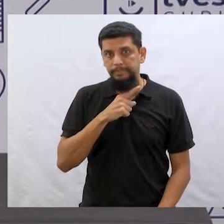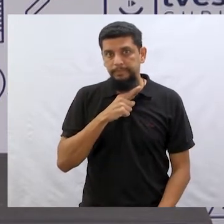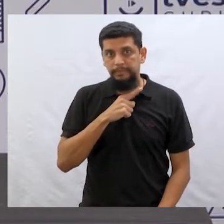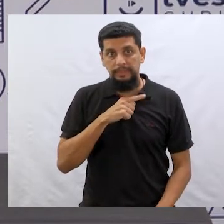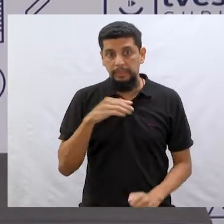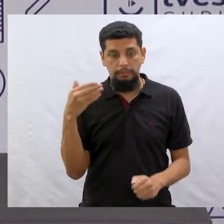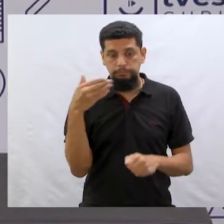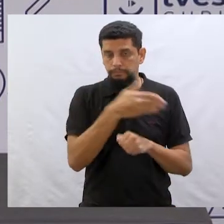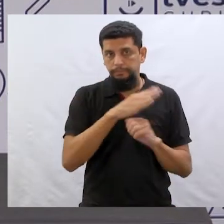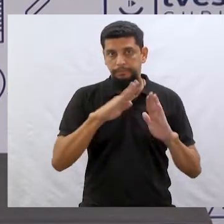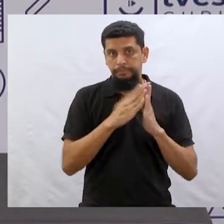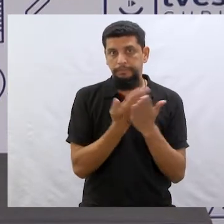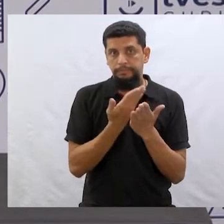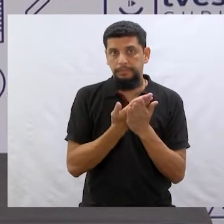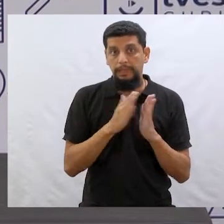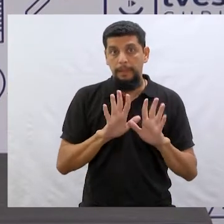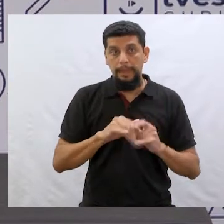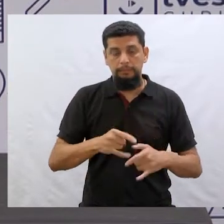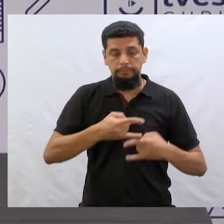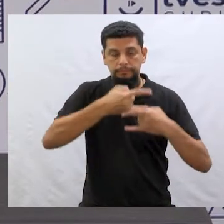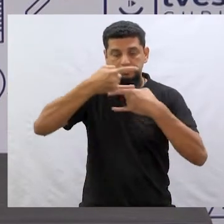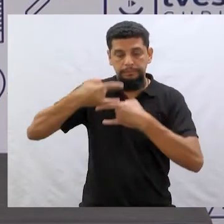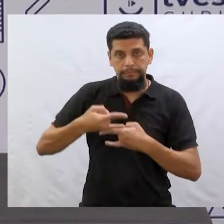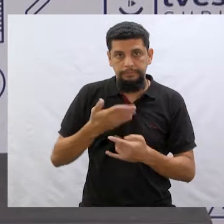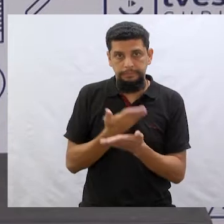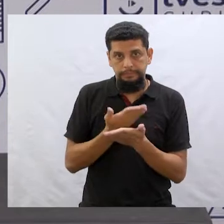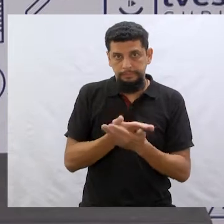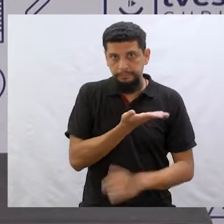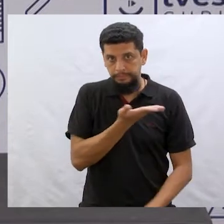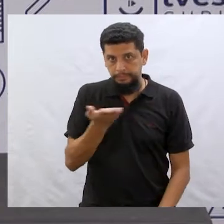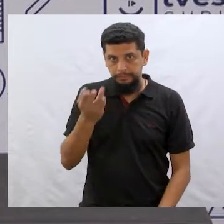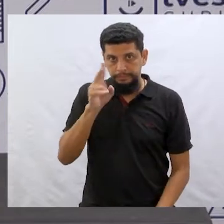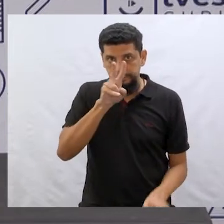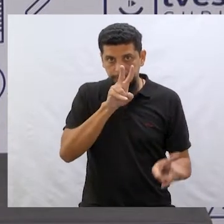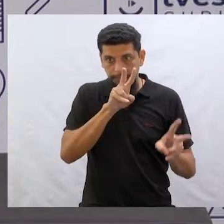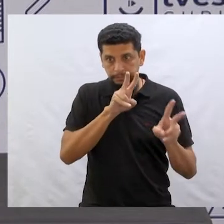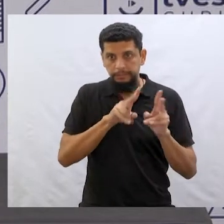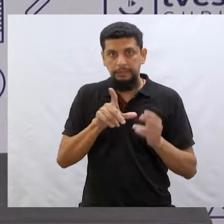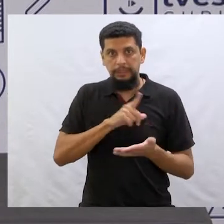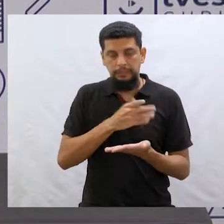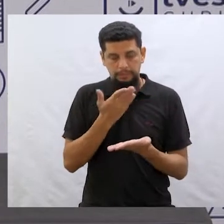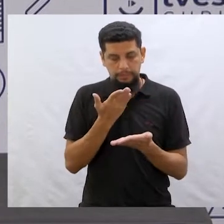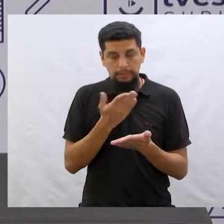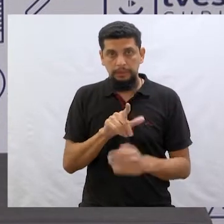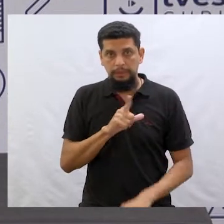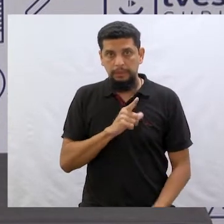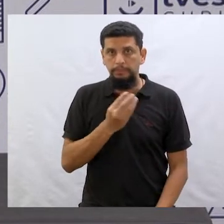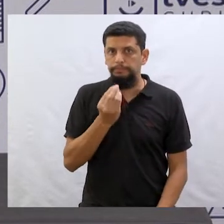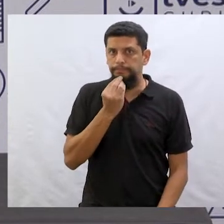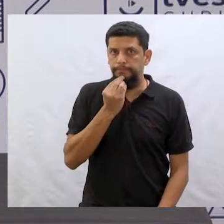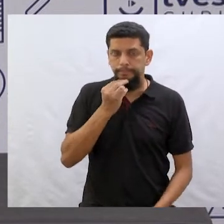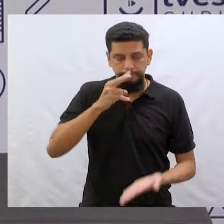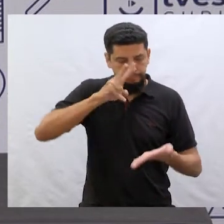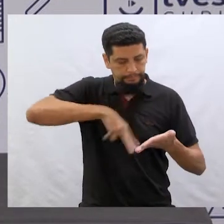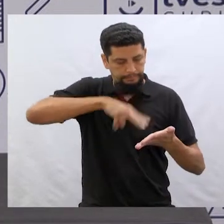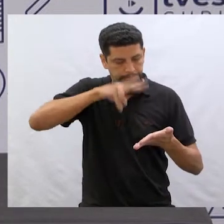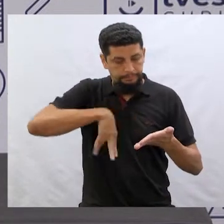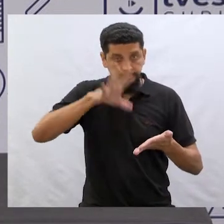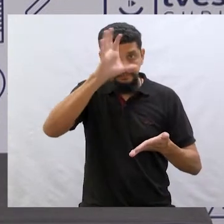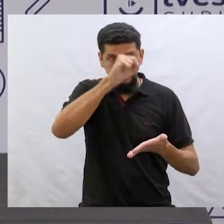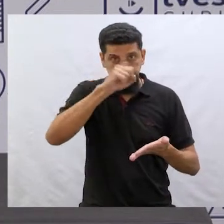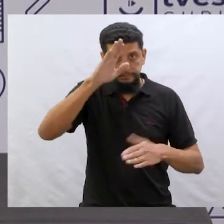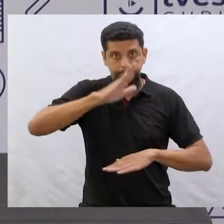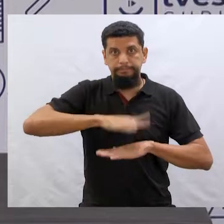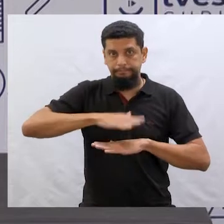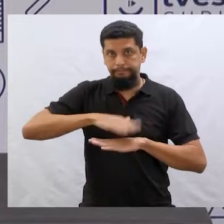escola. Mas pelas videoaulas, você ainda vai tendo a oportunidade de ler, de aprender um